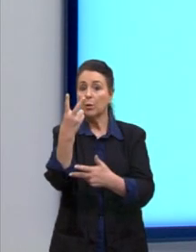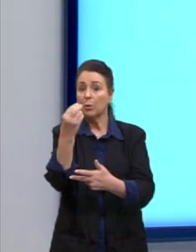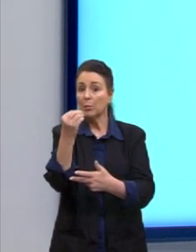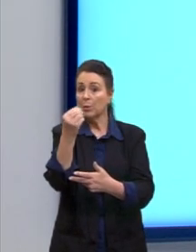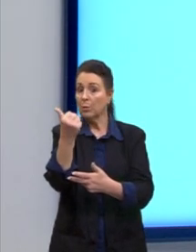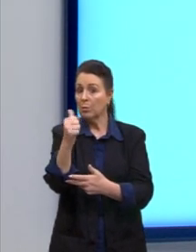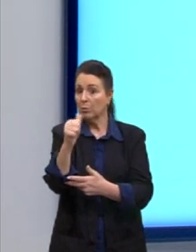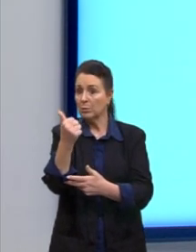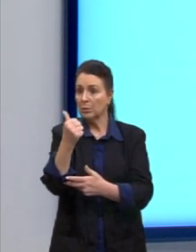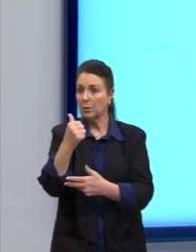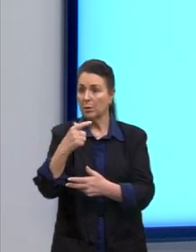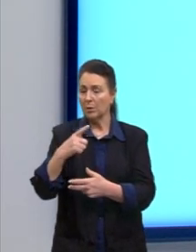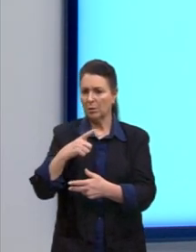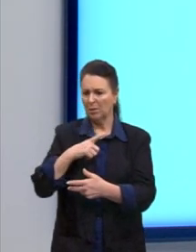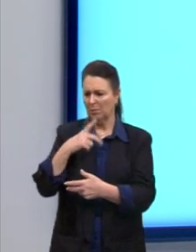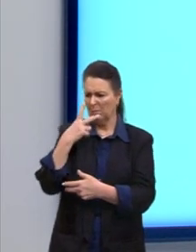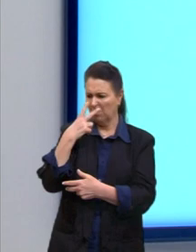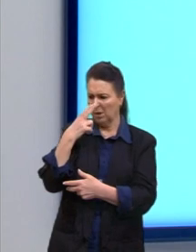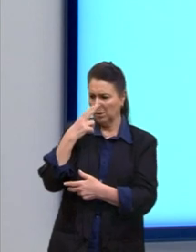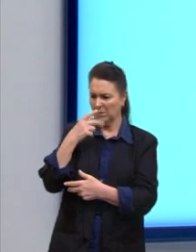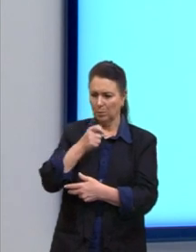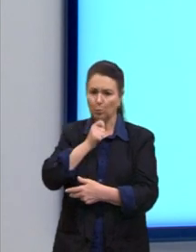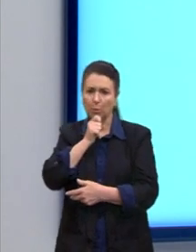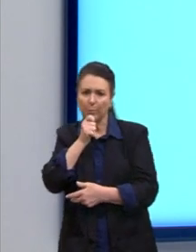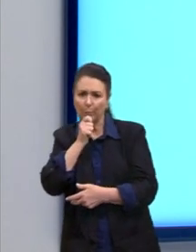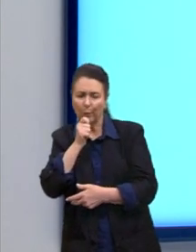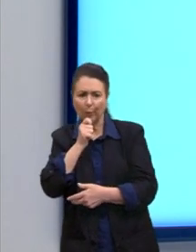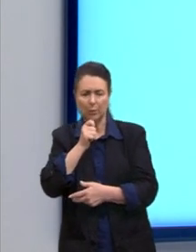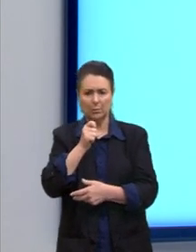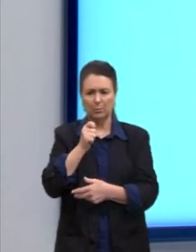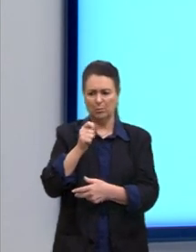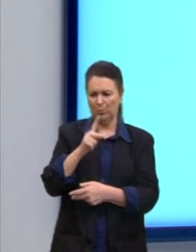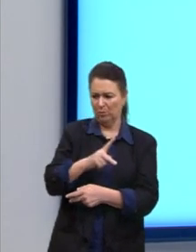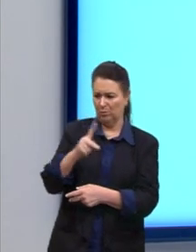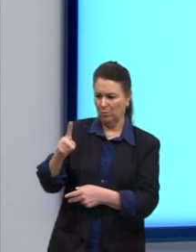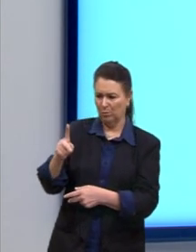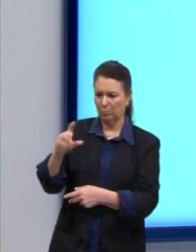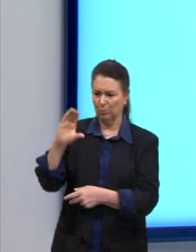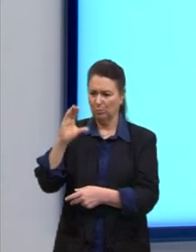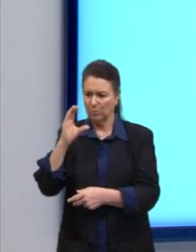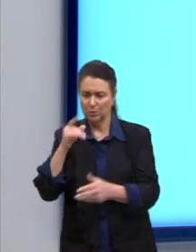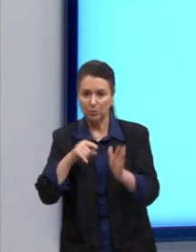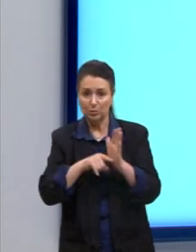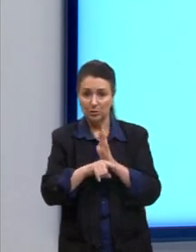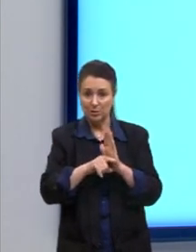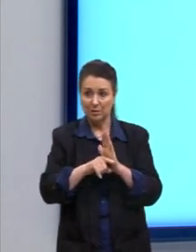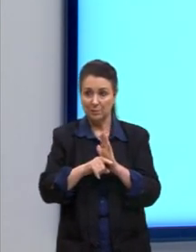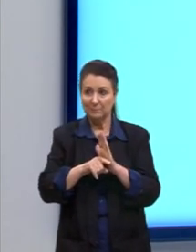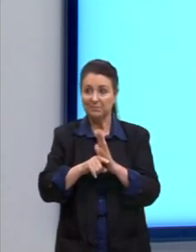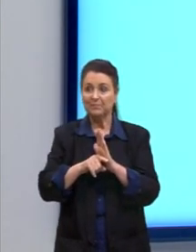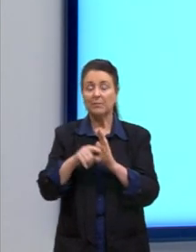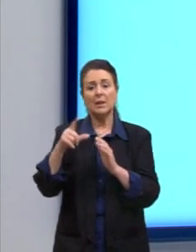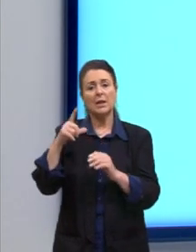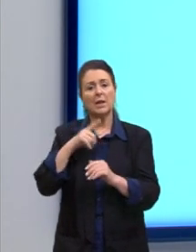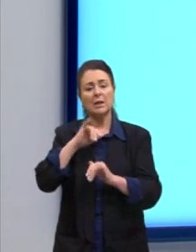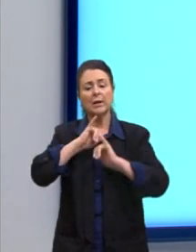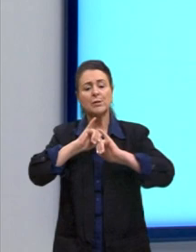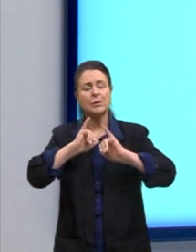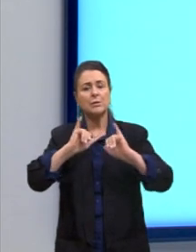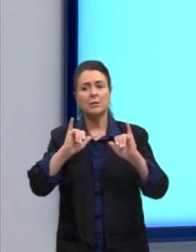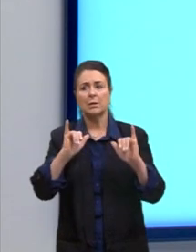um, parece ser um repórter, ou um professor, um cientista aqui na frente, dizendo,